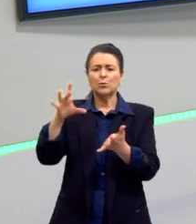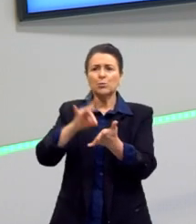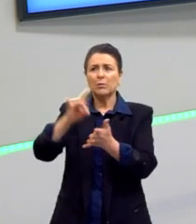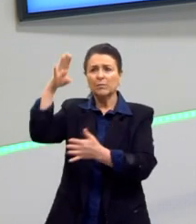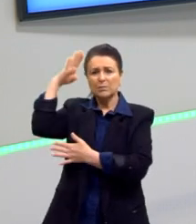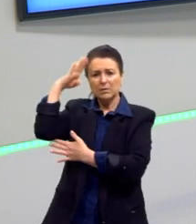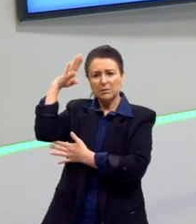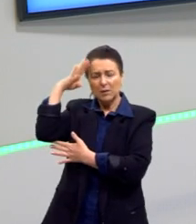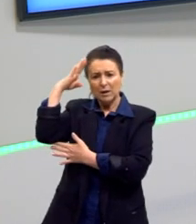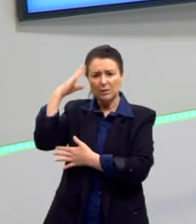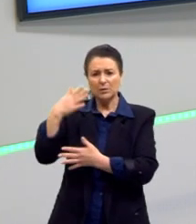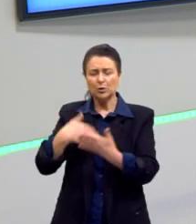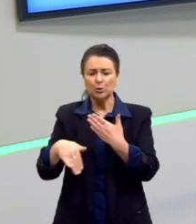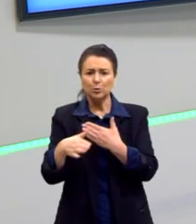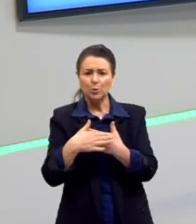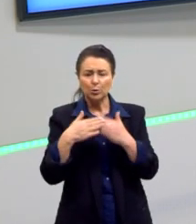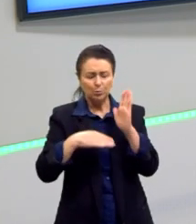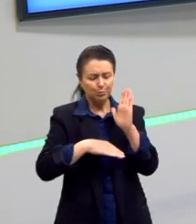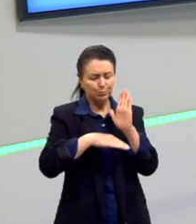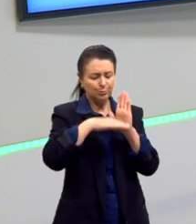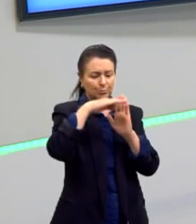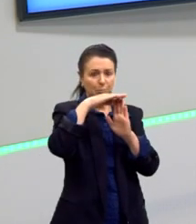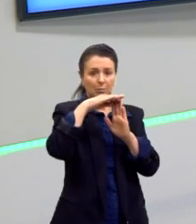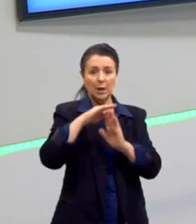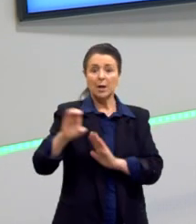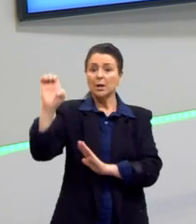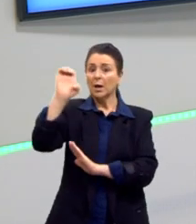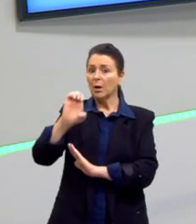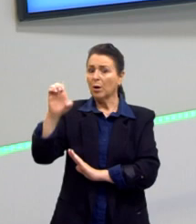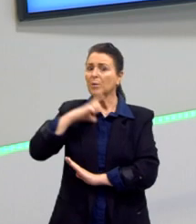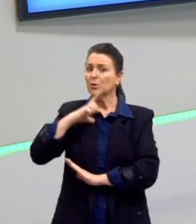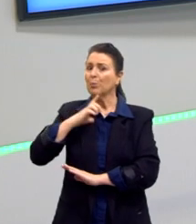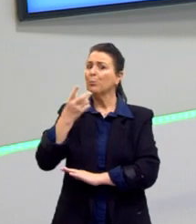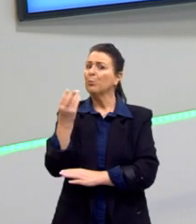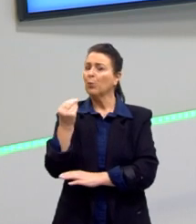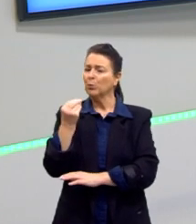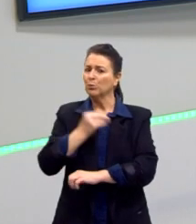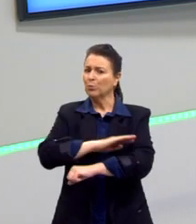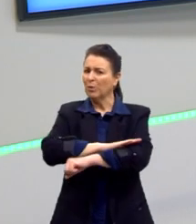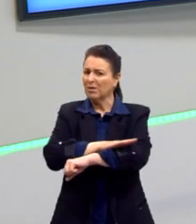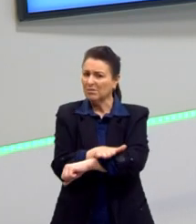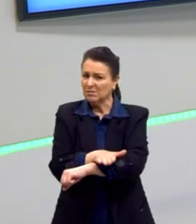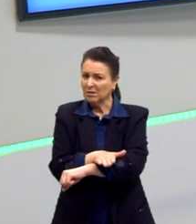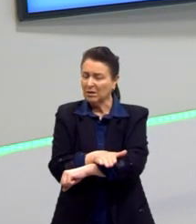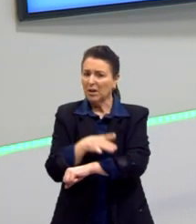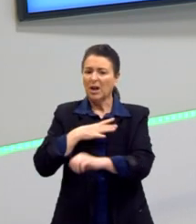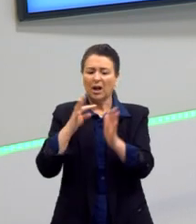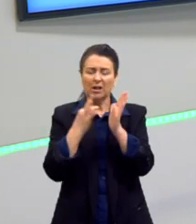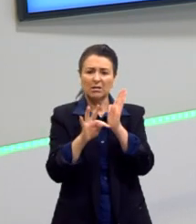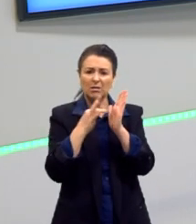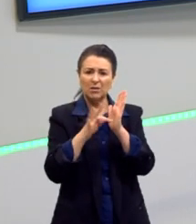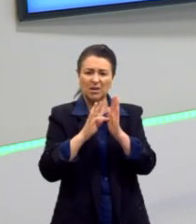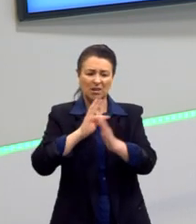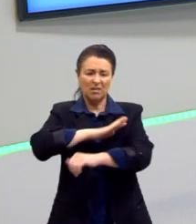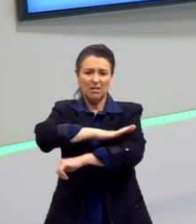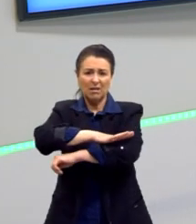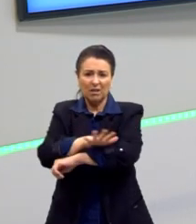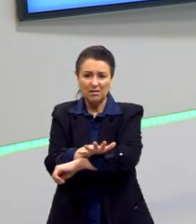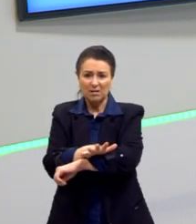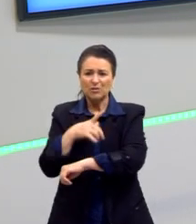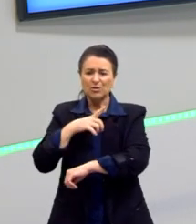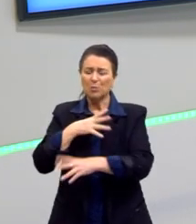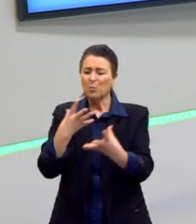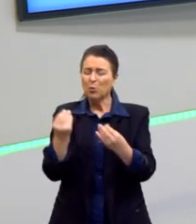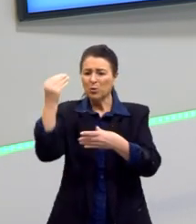perceber que a Europa era muito racista. O século XIX, ele é tomado por teorias raciais, que eram consideradas